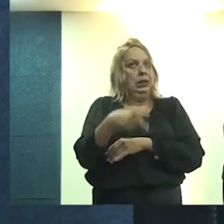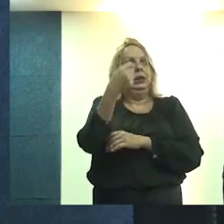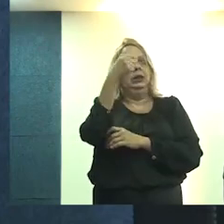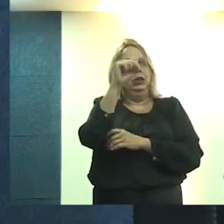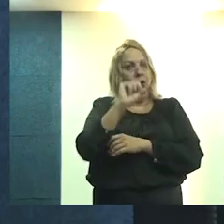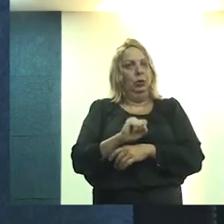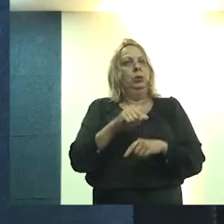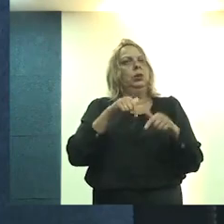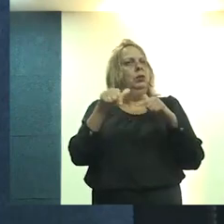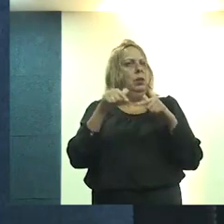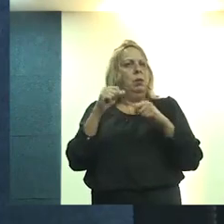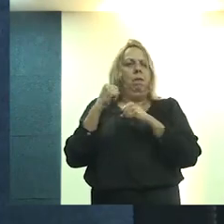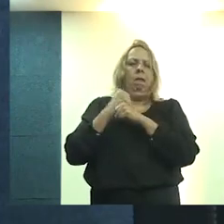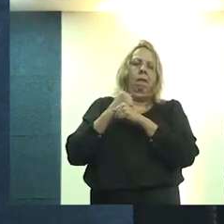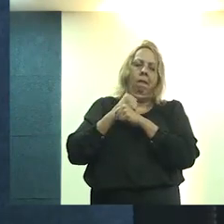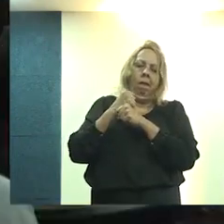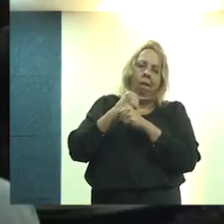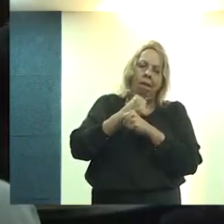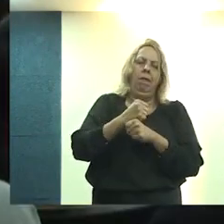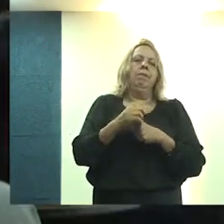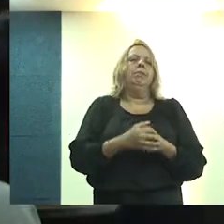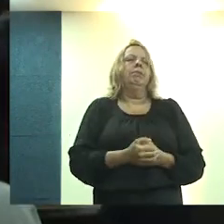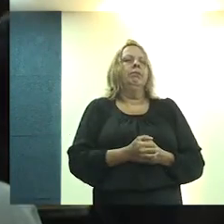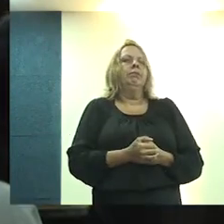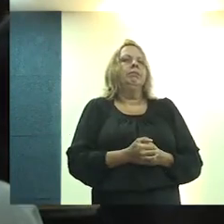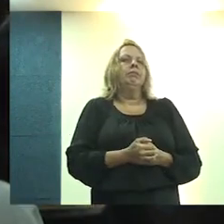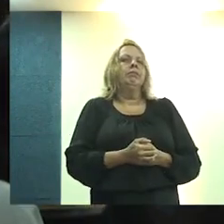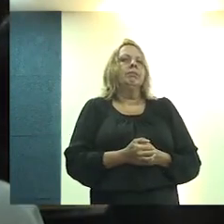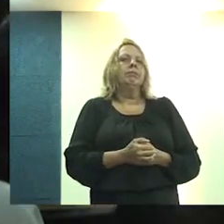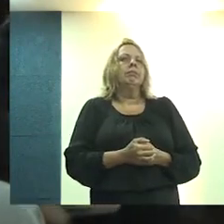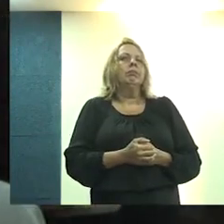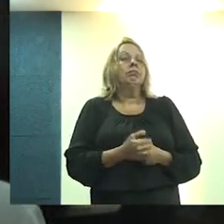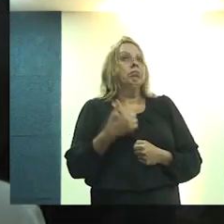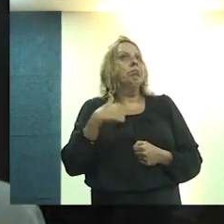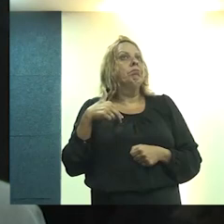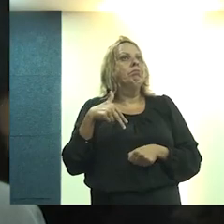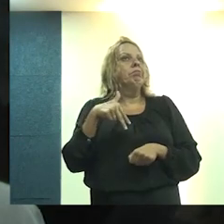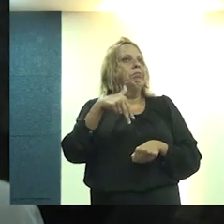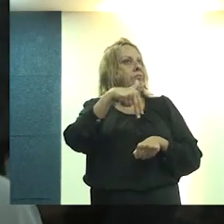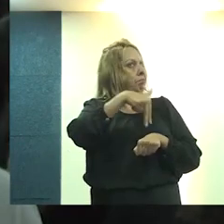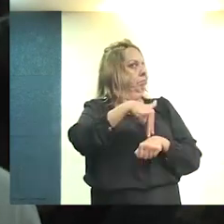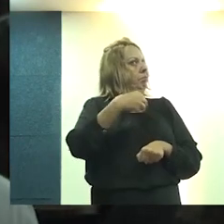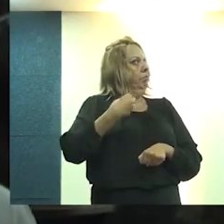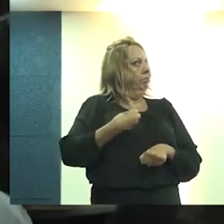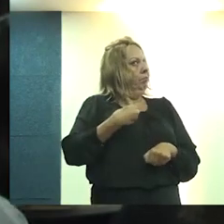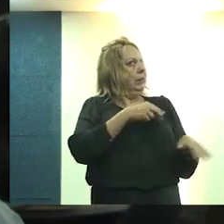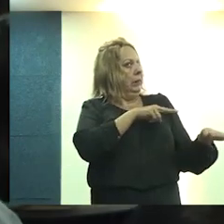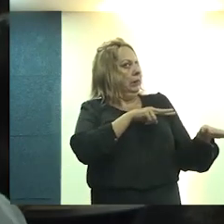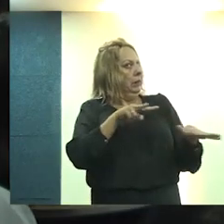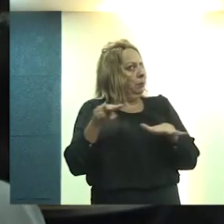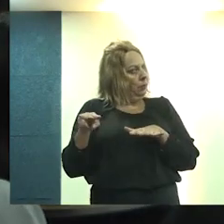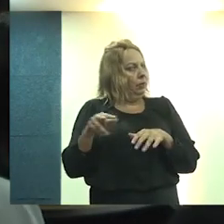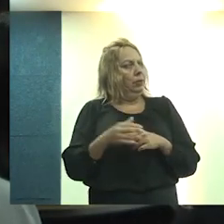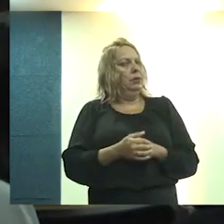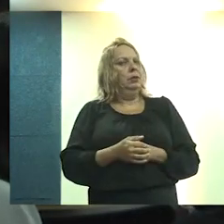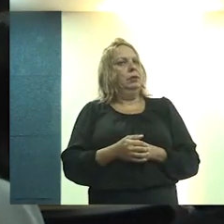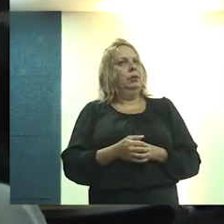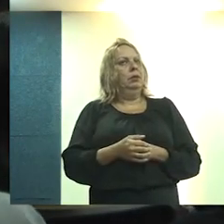Sergipe, trabalho há muitos anos e fiz questão de participar dessa semana,